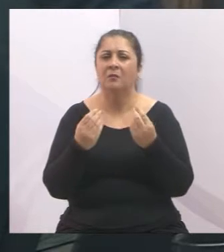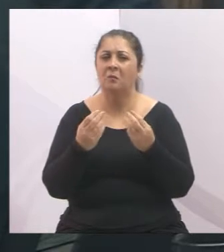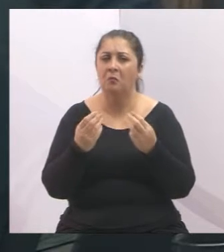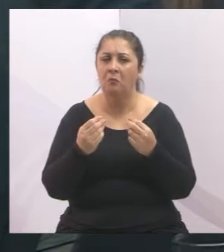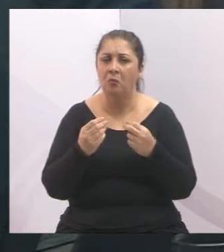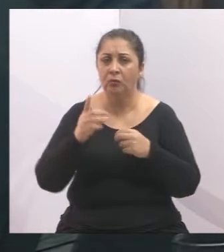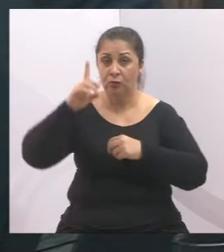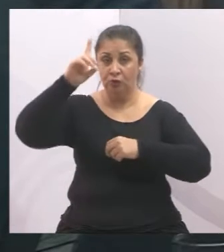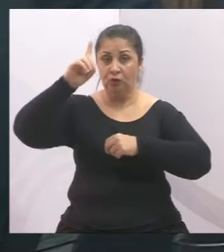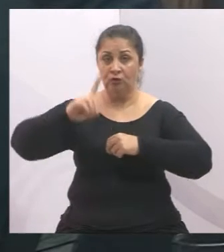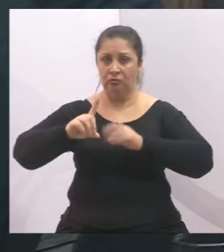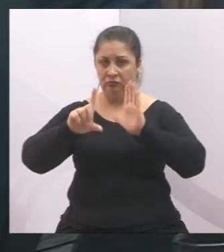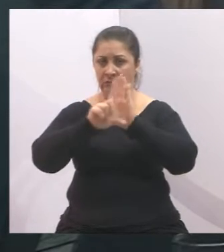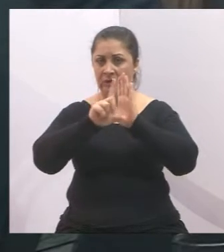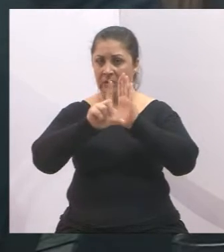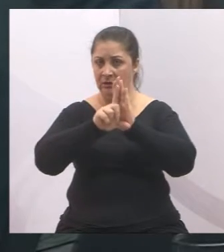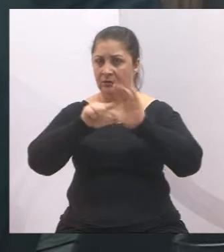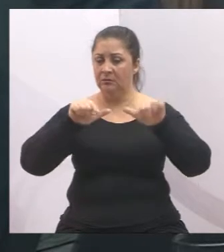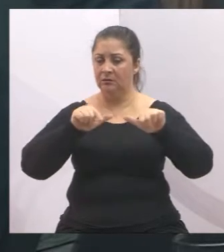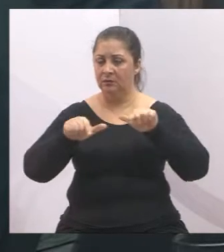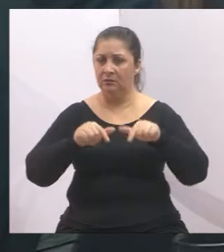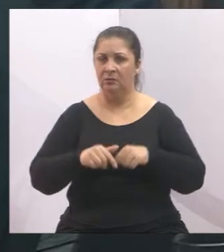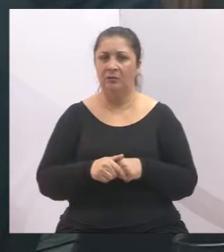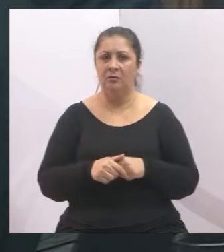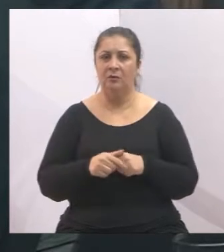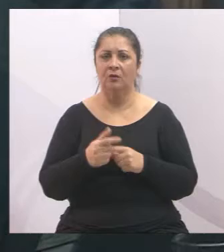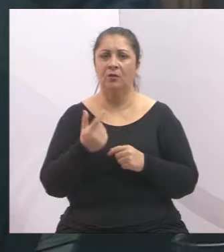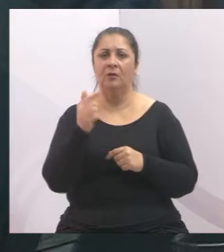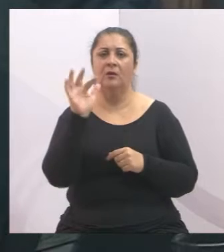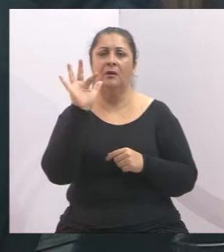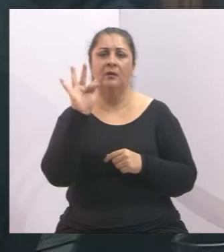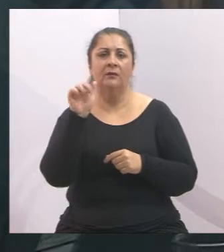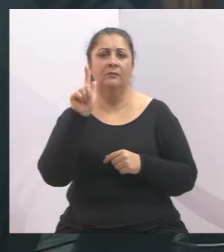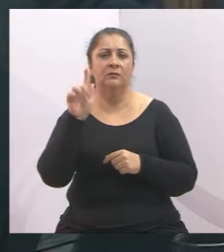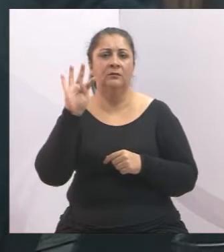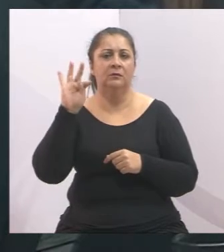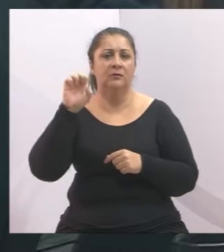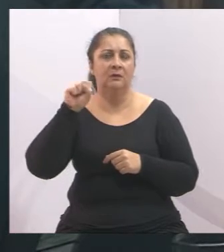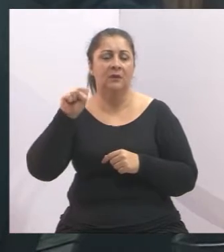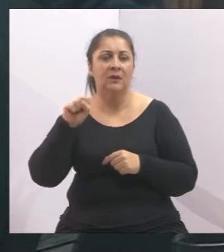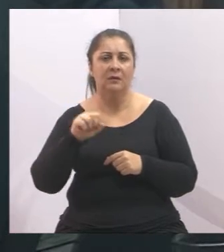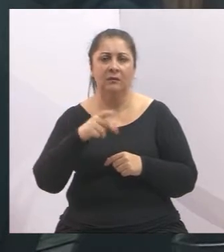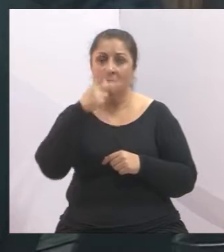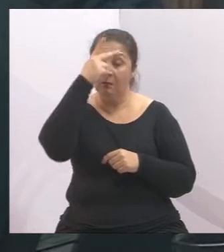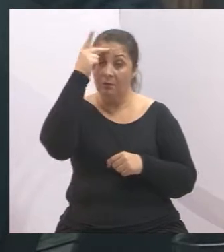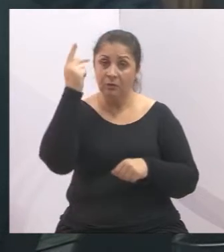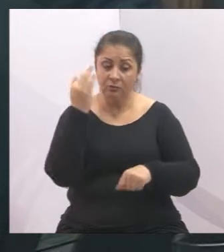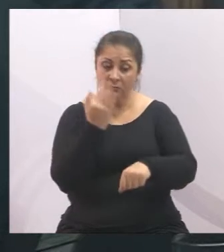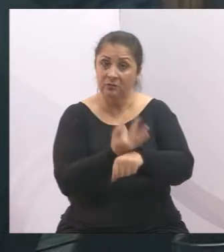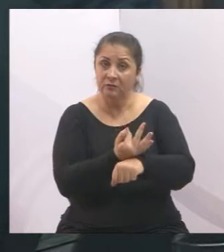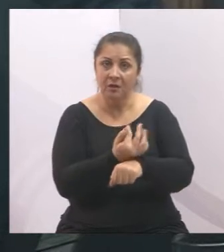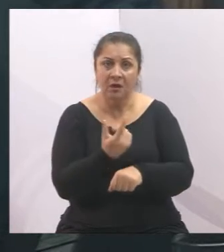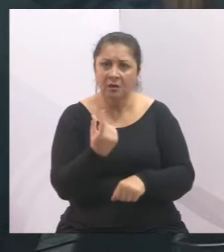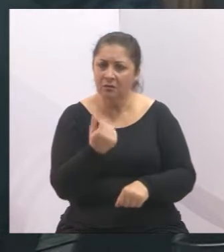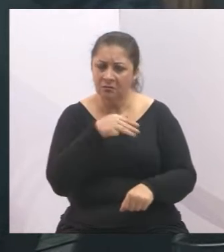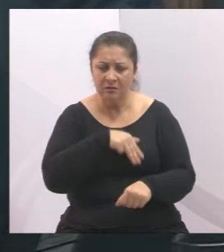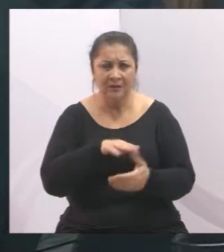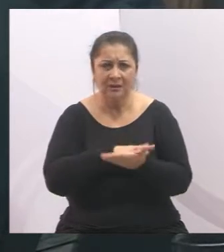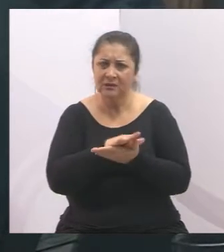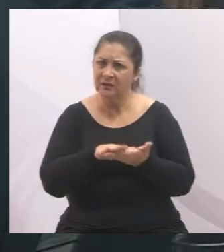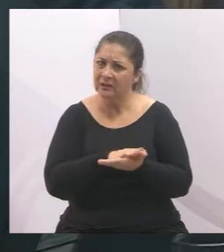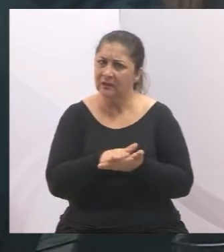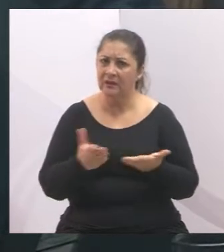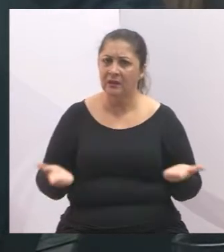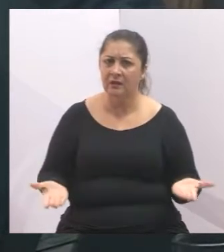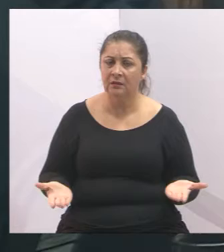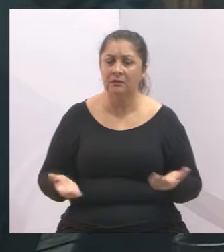trabalhistas que foram violados. FGTS, trabalhadores que saíram de férias e não receberam o direito